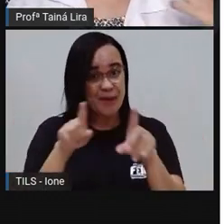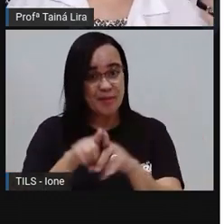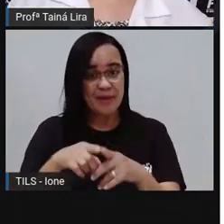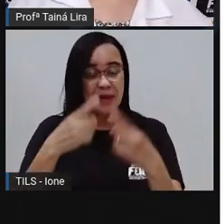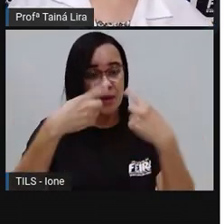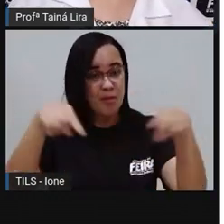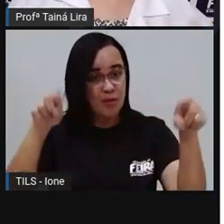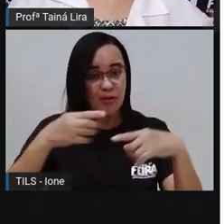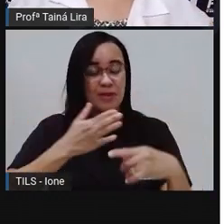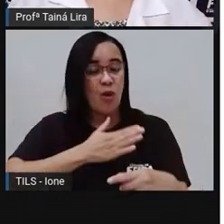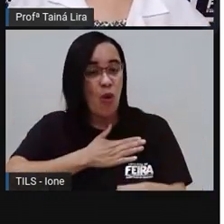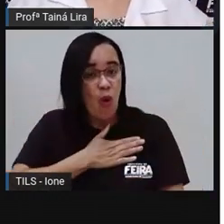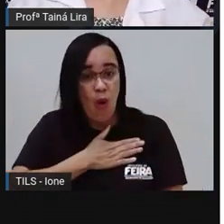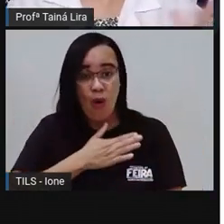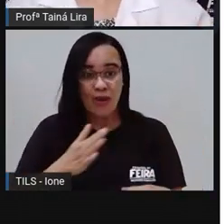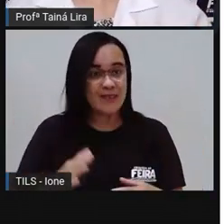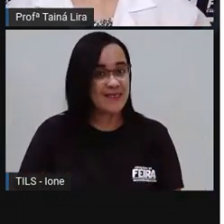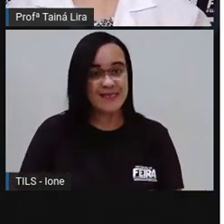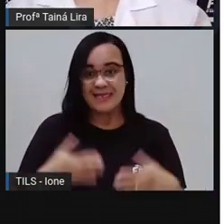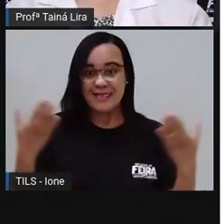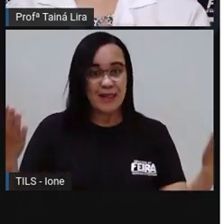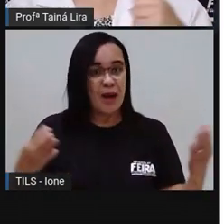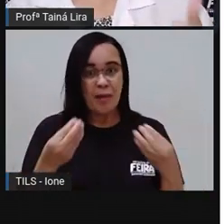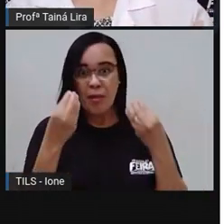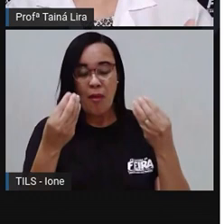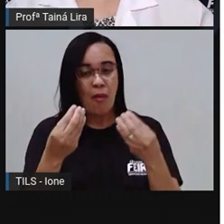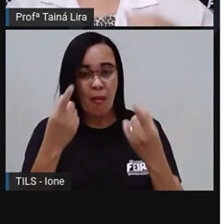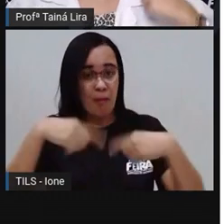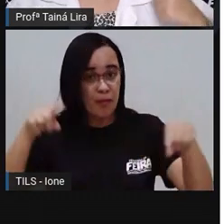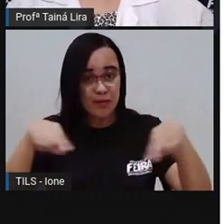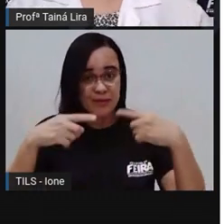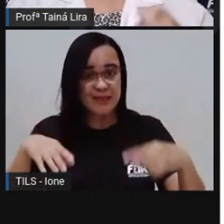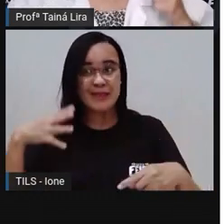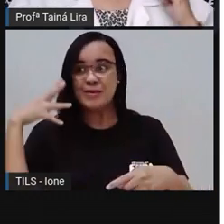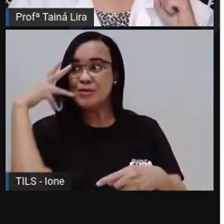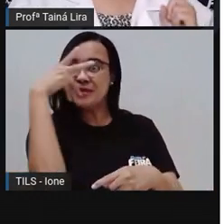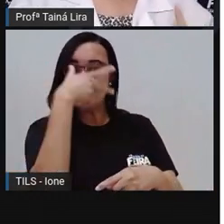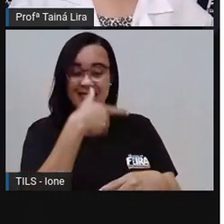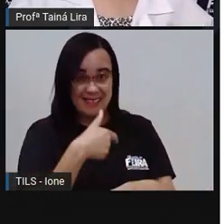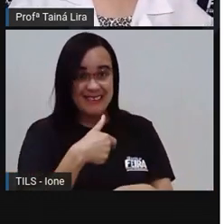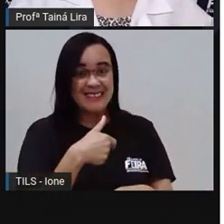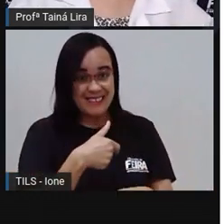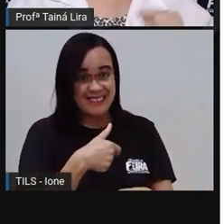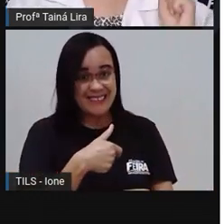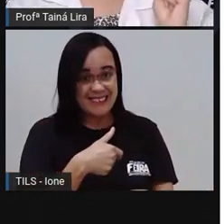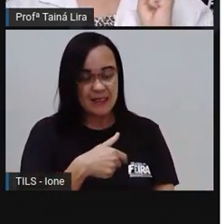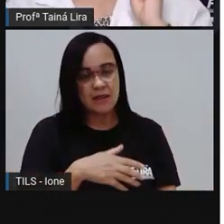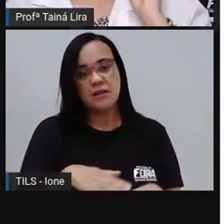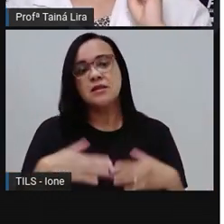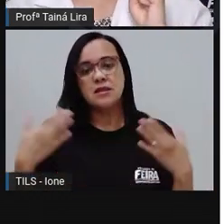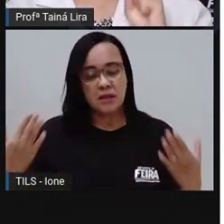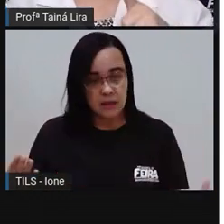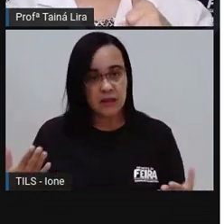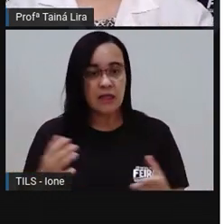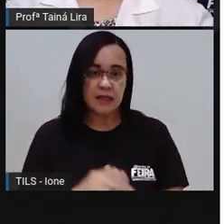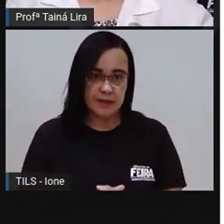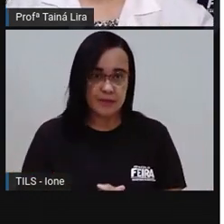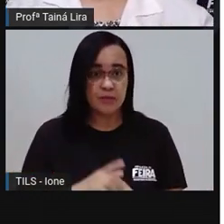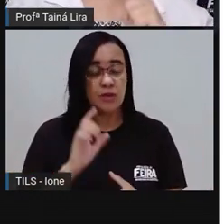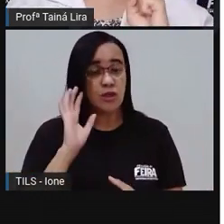cantor vai se apresentar, ele gosta da música, ô louco, meu! Que música bonita, não é? E que, inclusive, eu já vi até